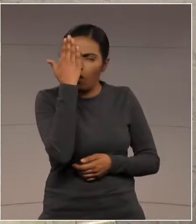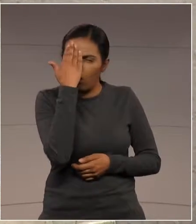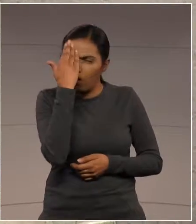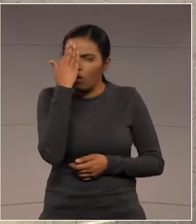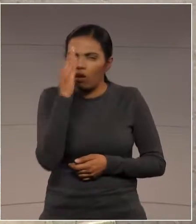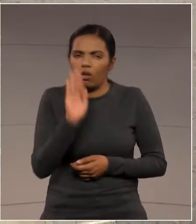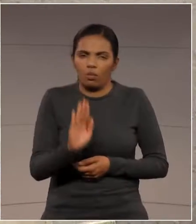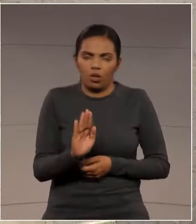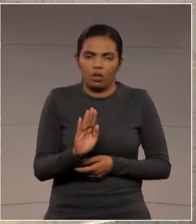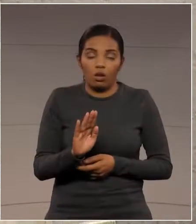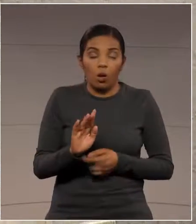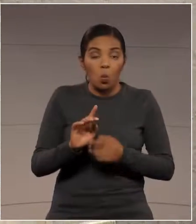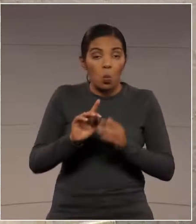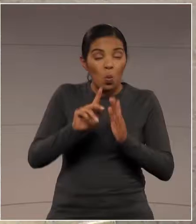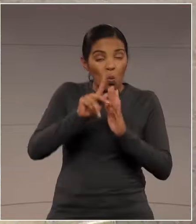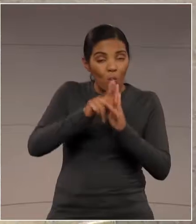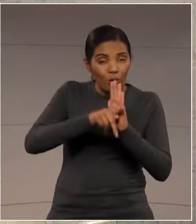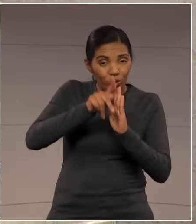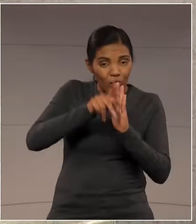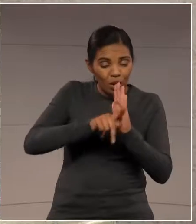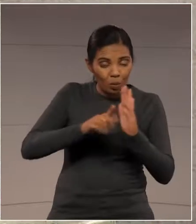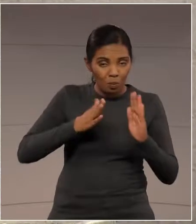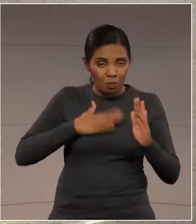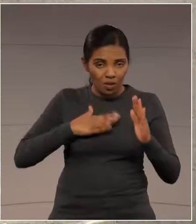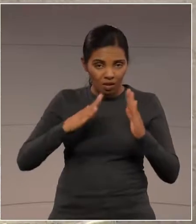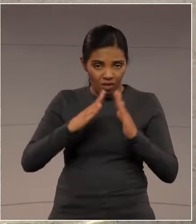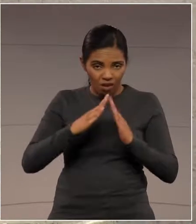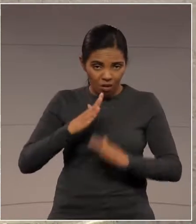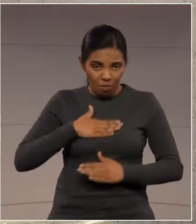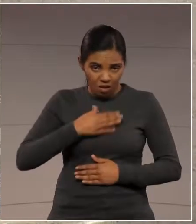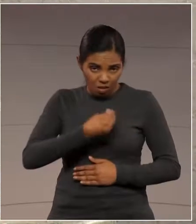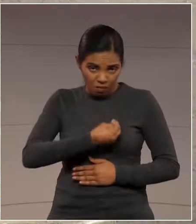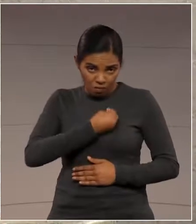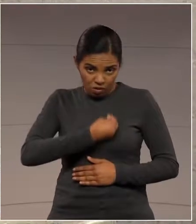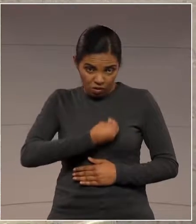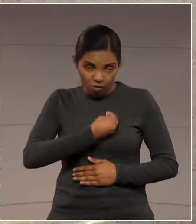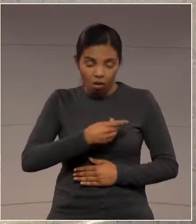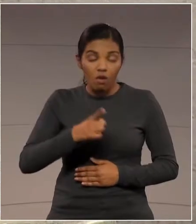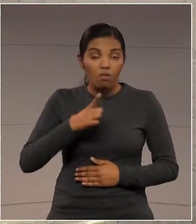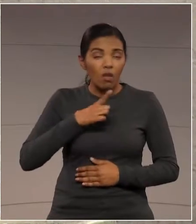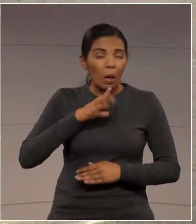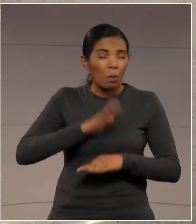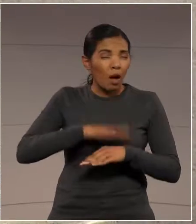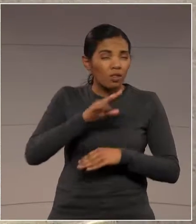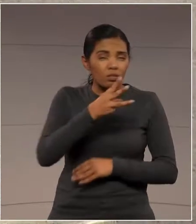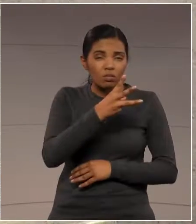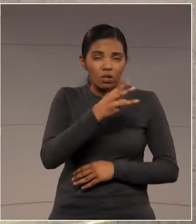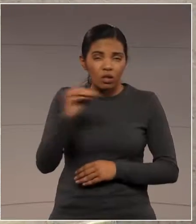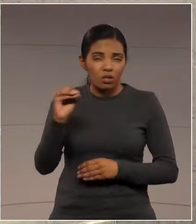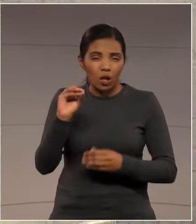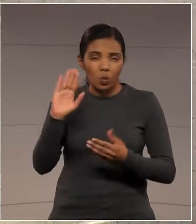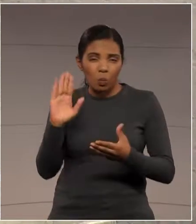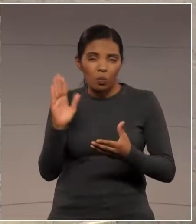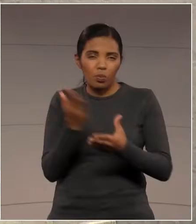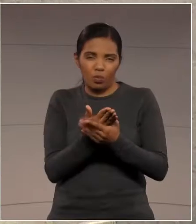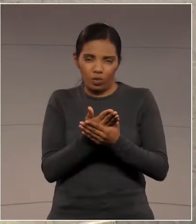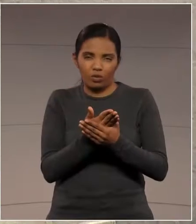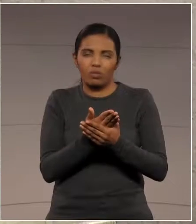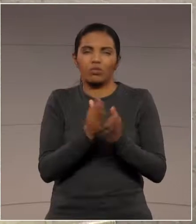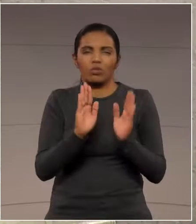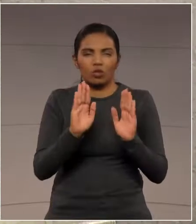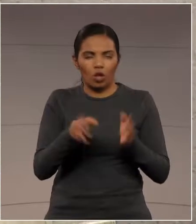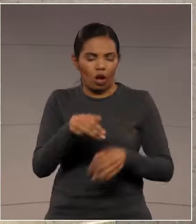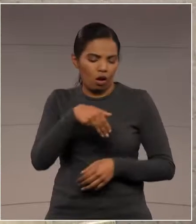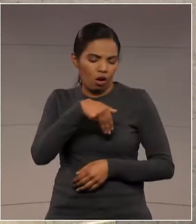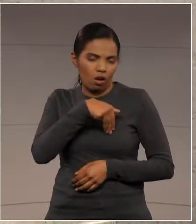esse projeto Minha Casa Minha Vida já tem mais de 300 ações lideradas pelo